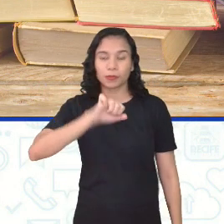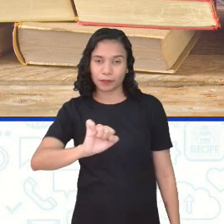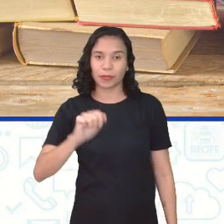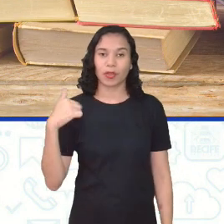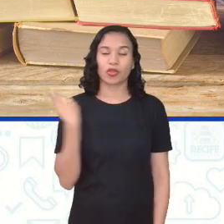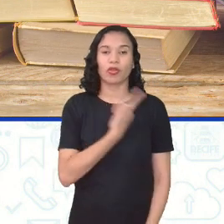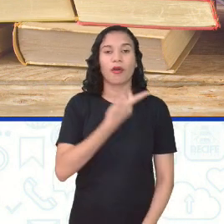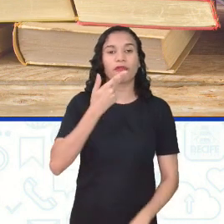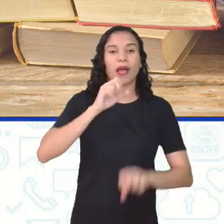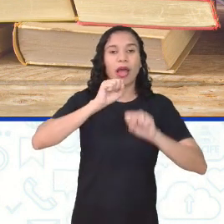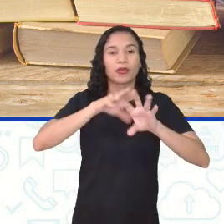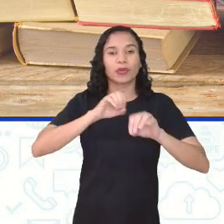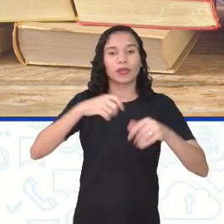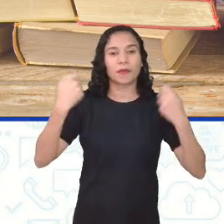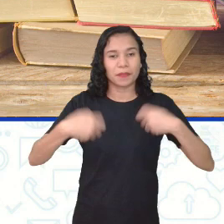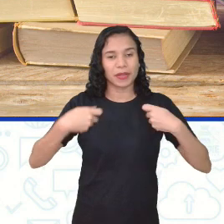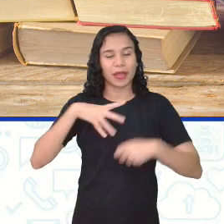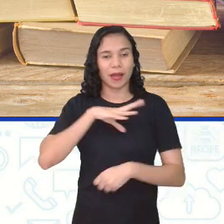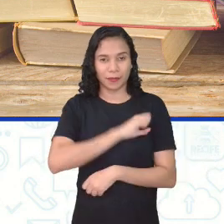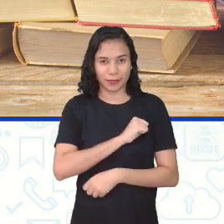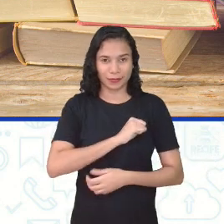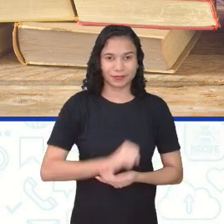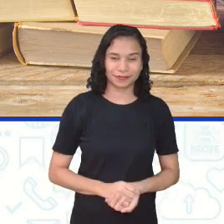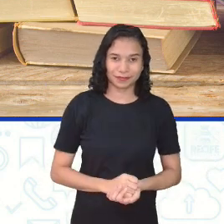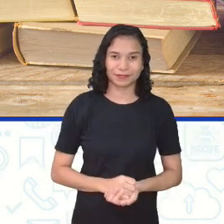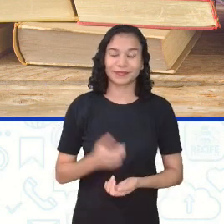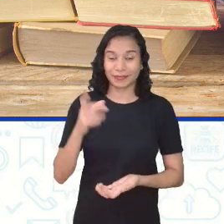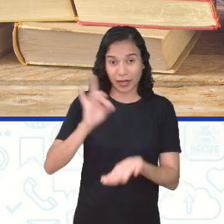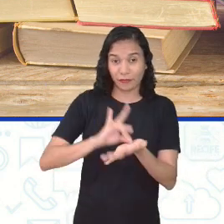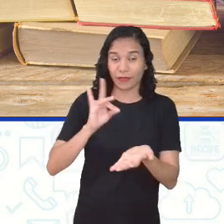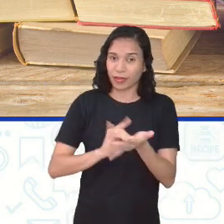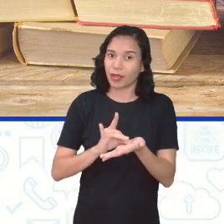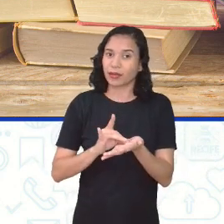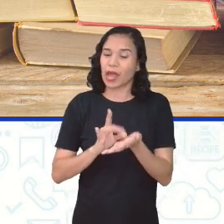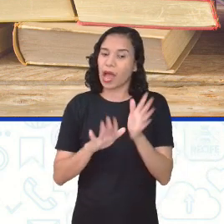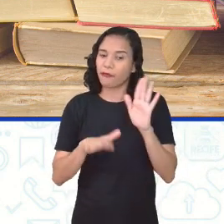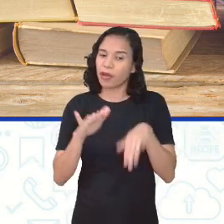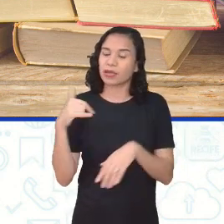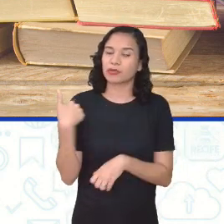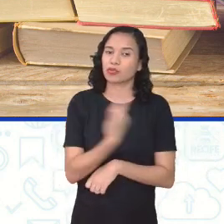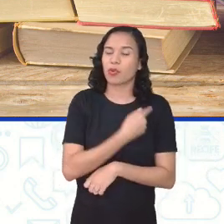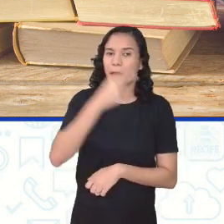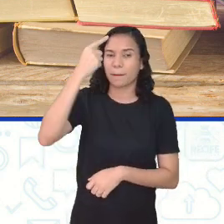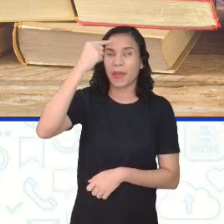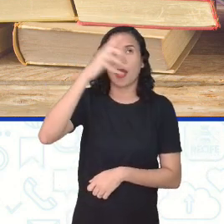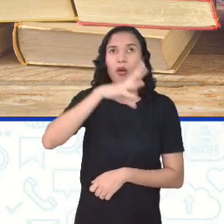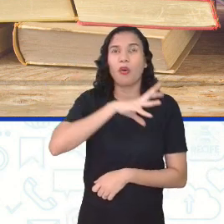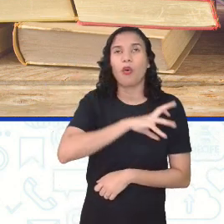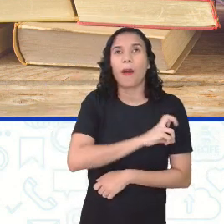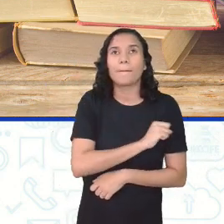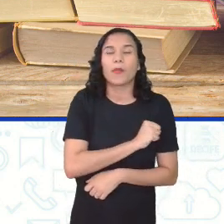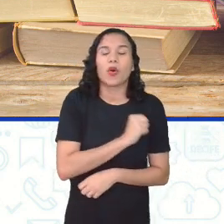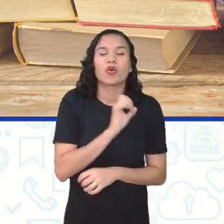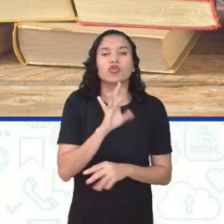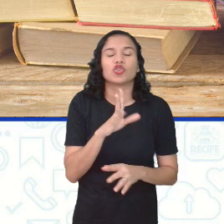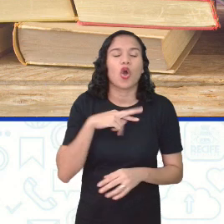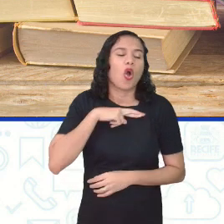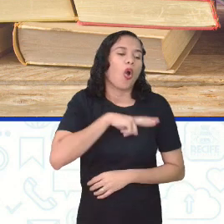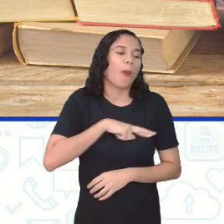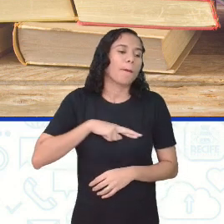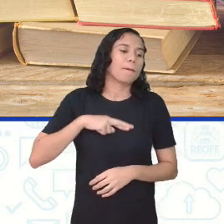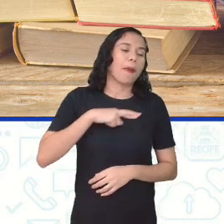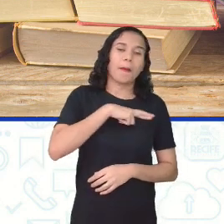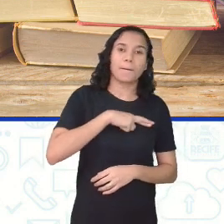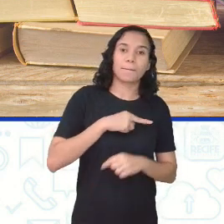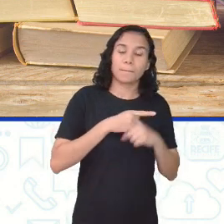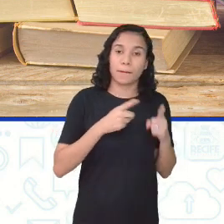pode falar de educação sem amor. Verdade. E eu acho que, na verdade, às vezes, a gente pensa no amor muito, no amor meramente romântico, né? Sim.